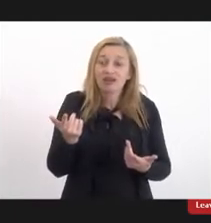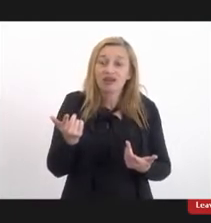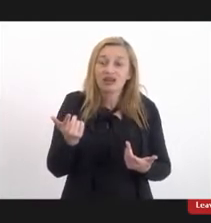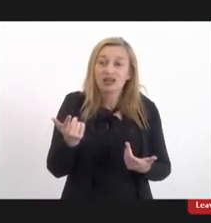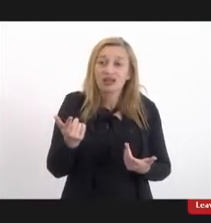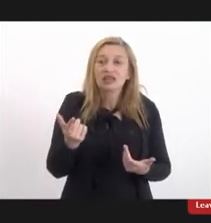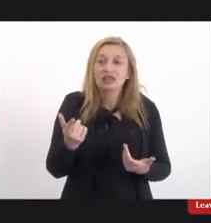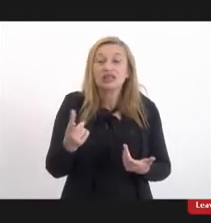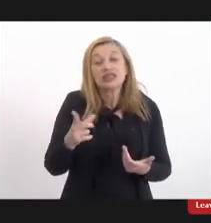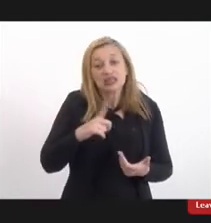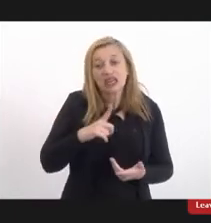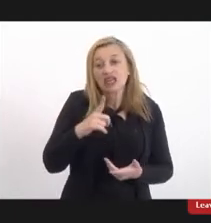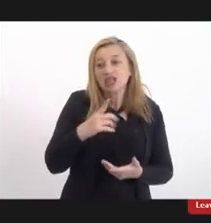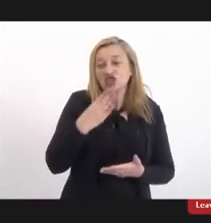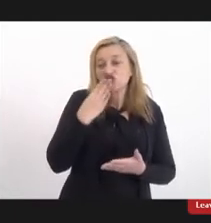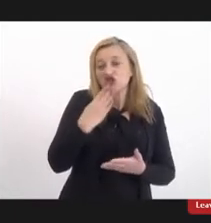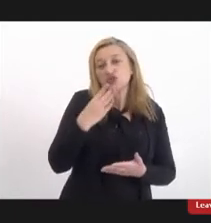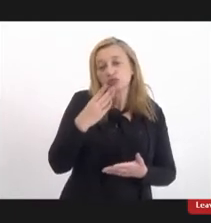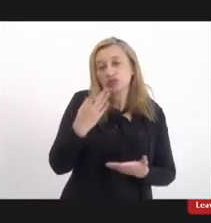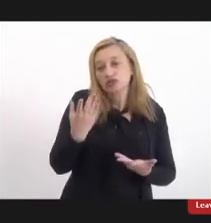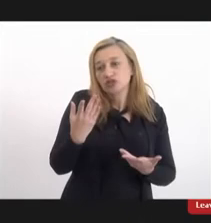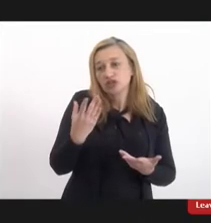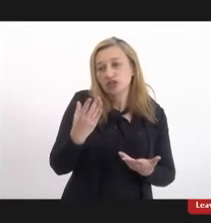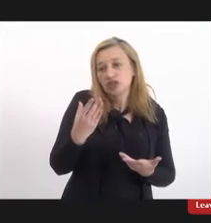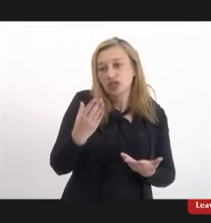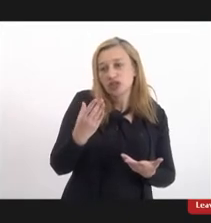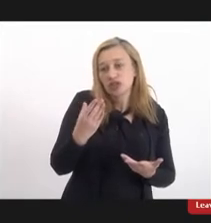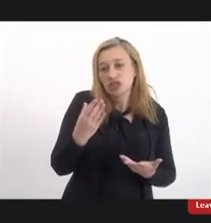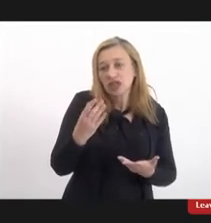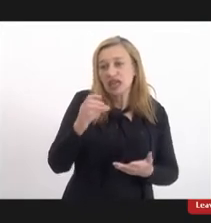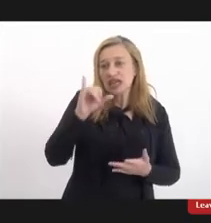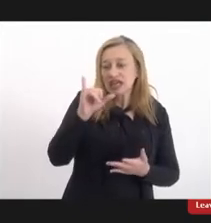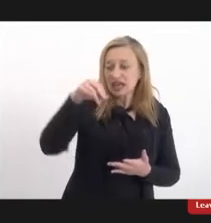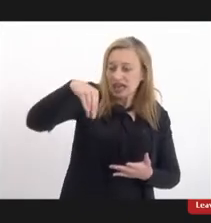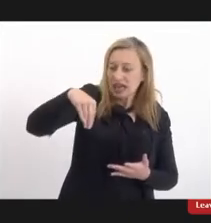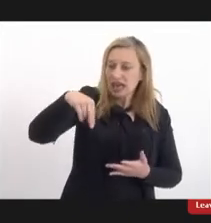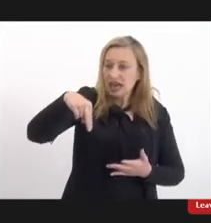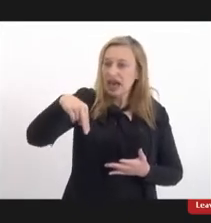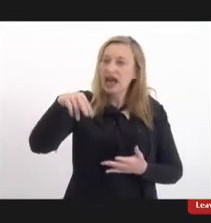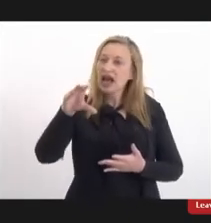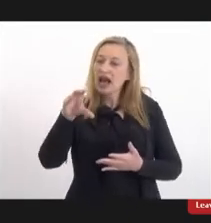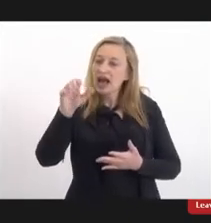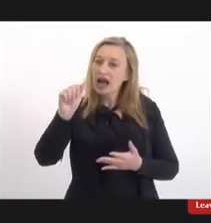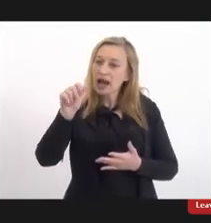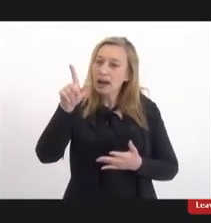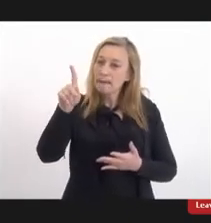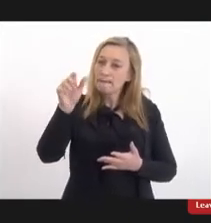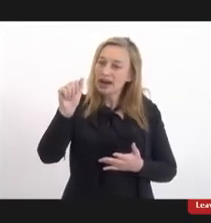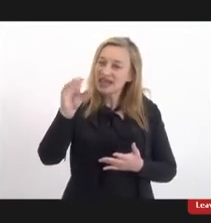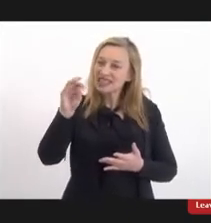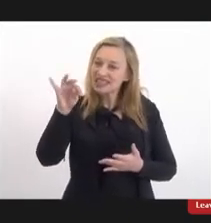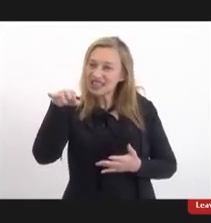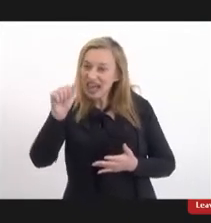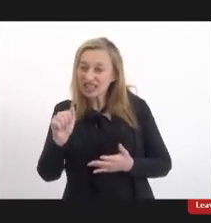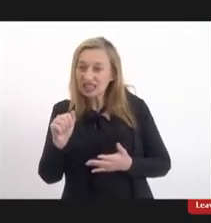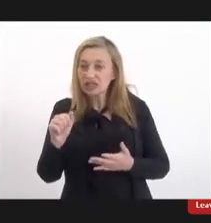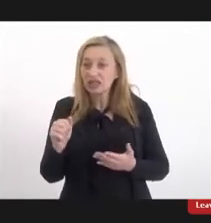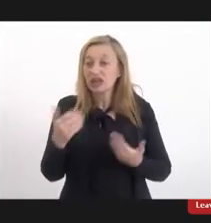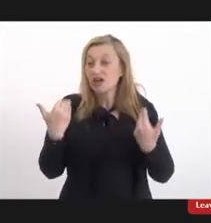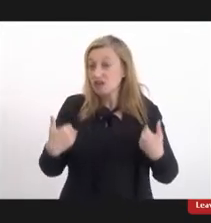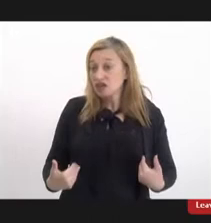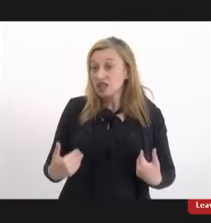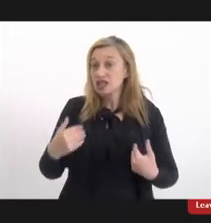tem algum tipo de incapacidade seja física seja neurológica enfim